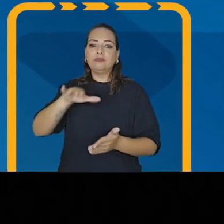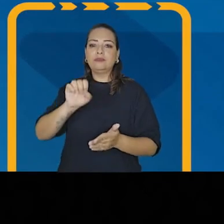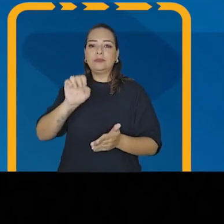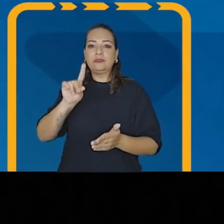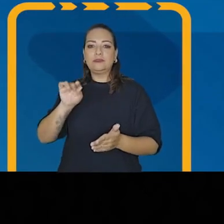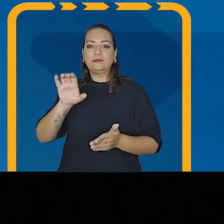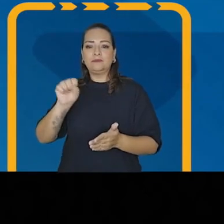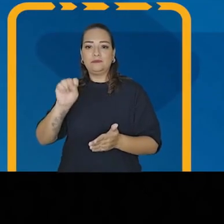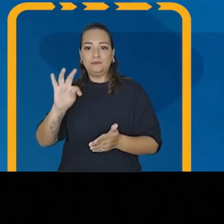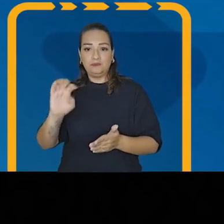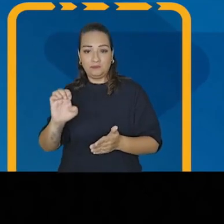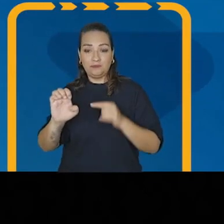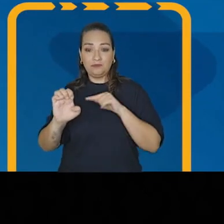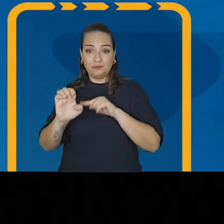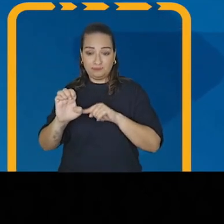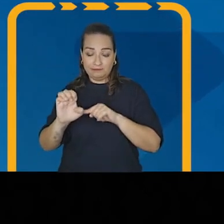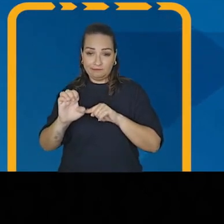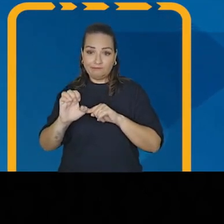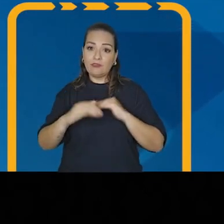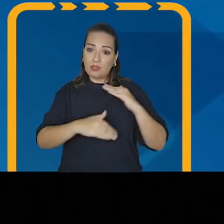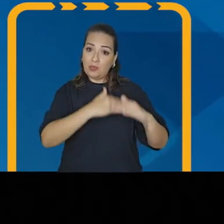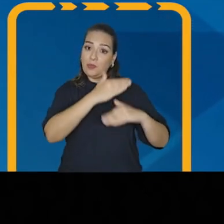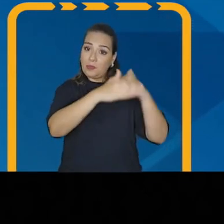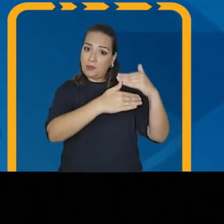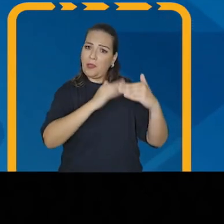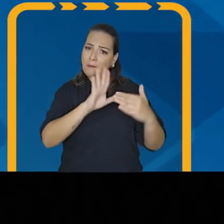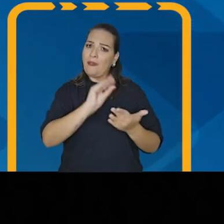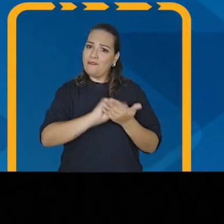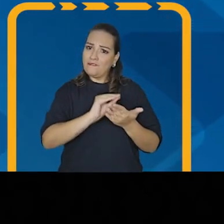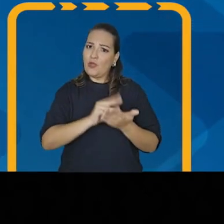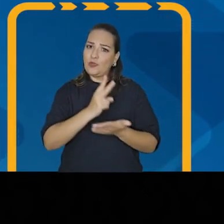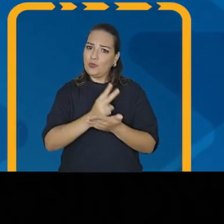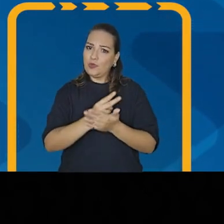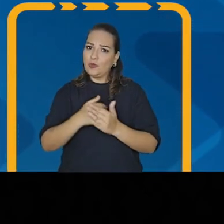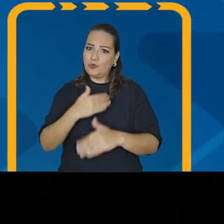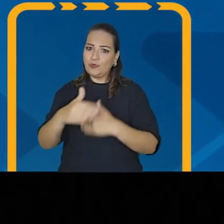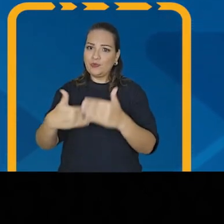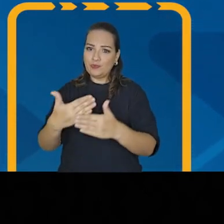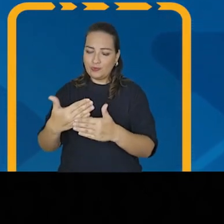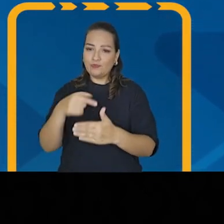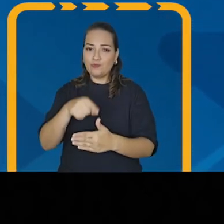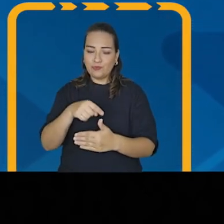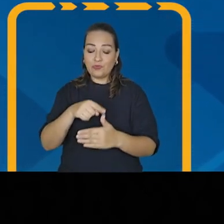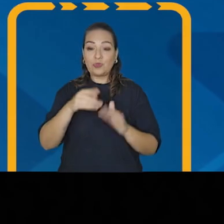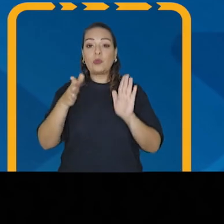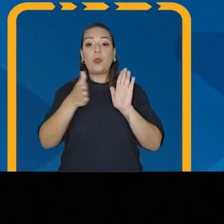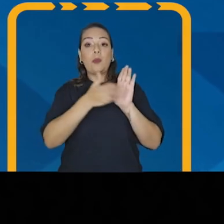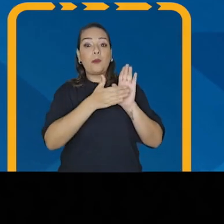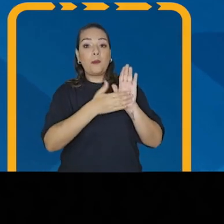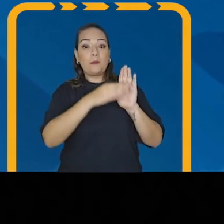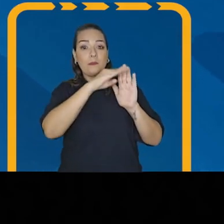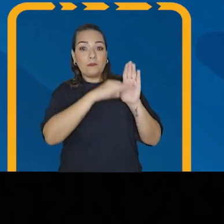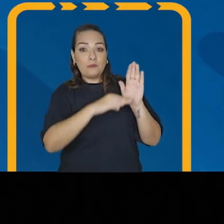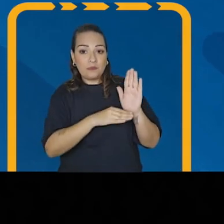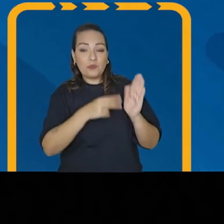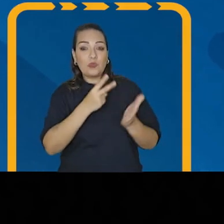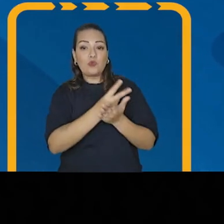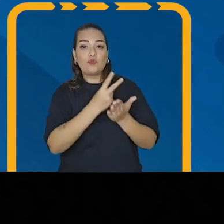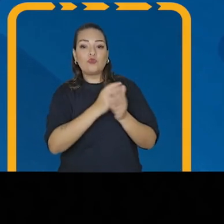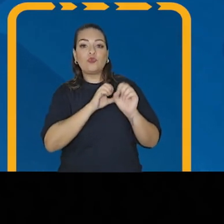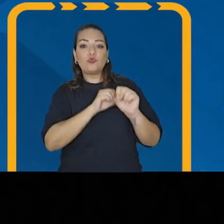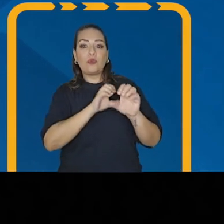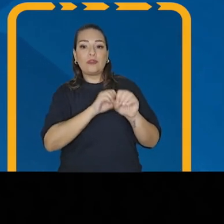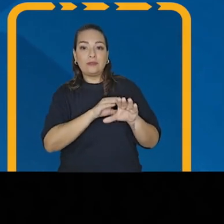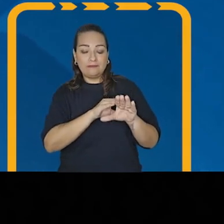Paes para a educação seguir avançando. Vamos acelerar a expansão do ensino em tempo integral para garantir que mais de 70